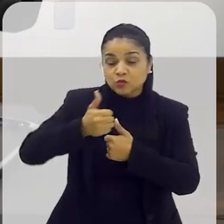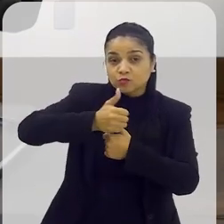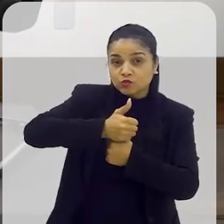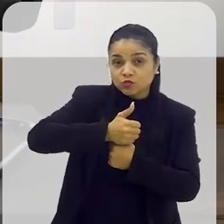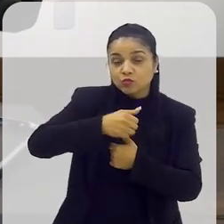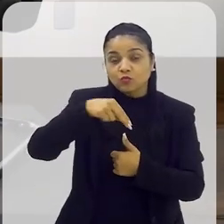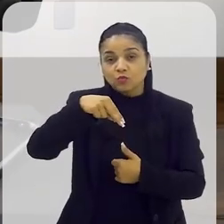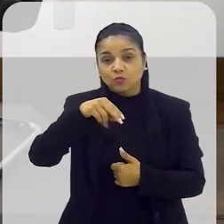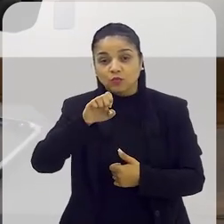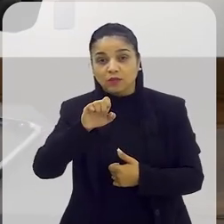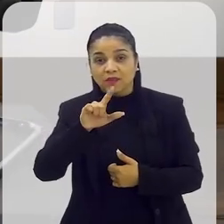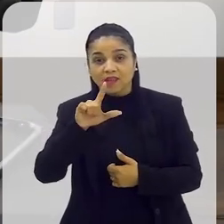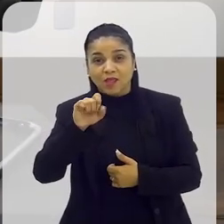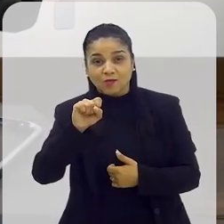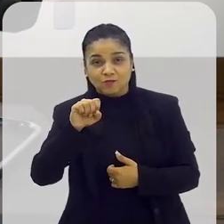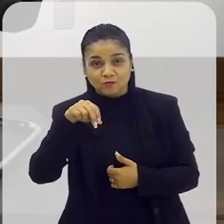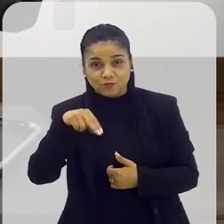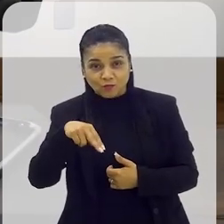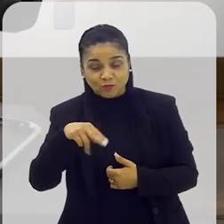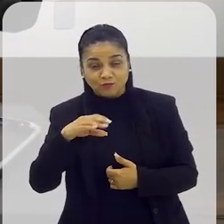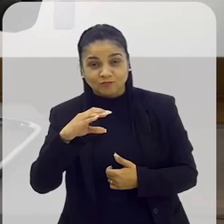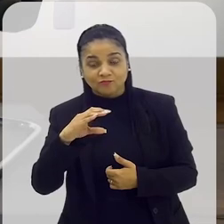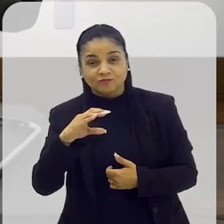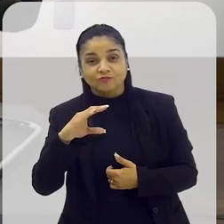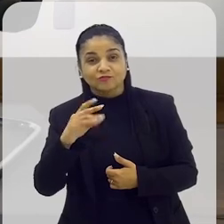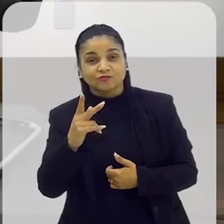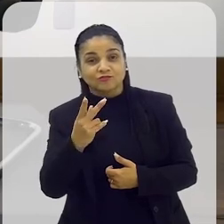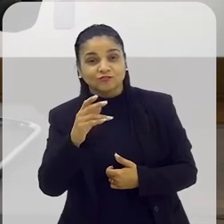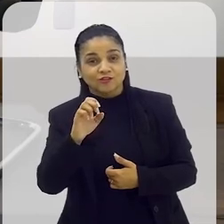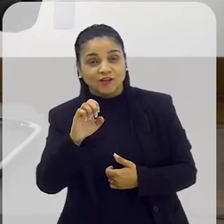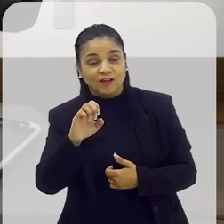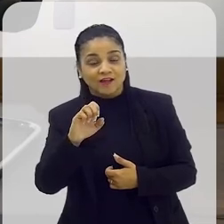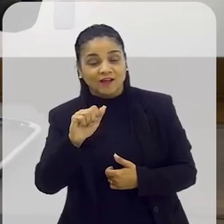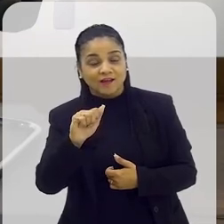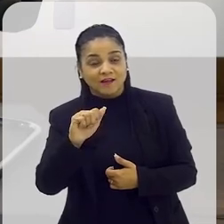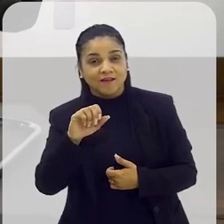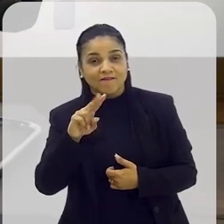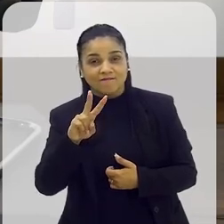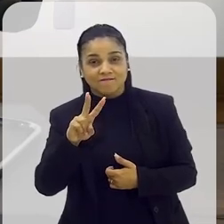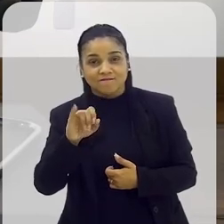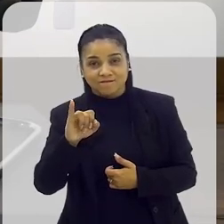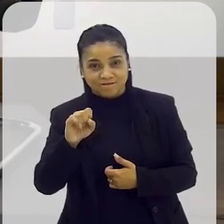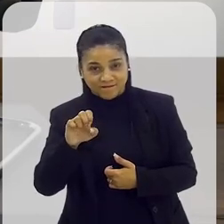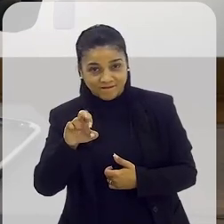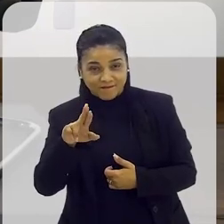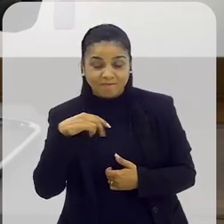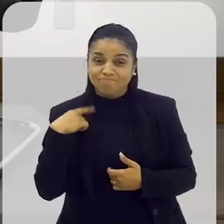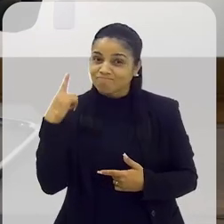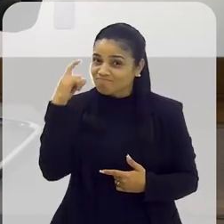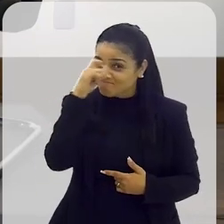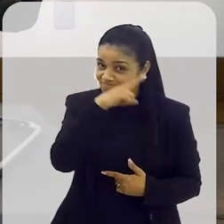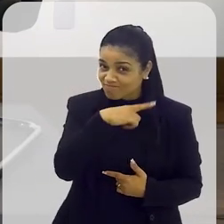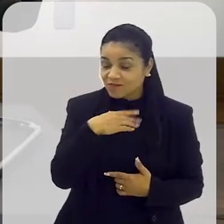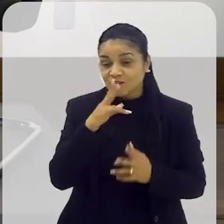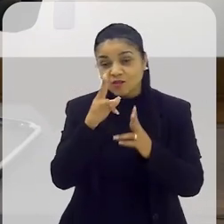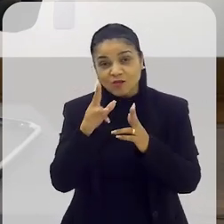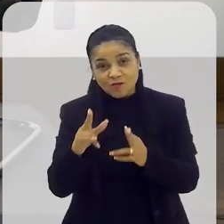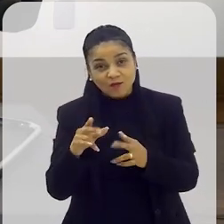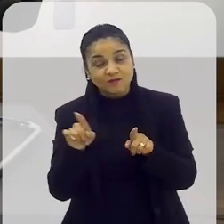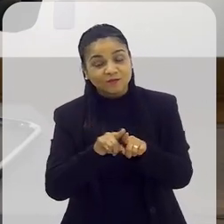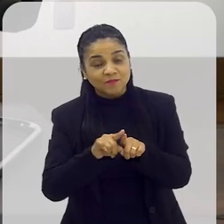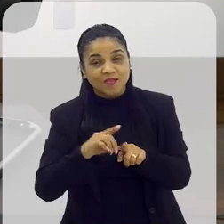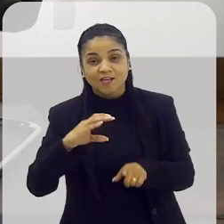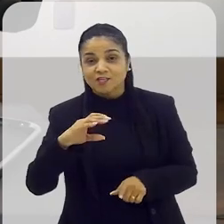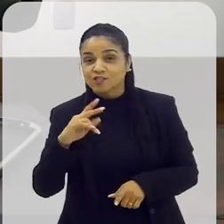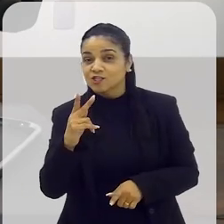Ah! Eu acho complicadíssimo. Tem coisas que são complicadas. Ou como a Chico